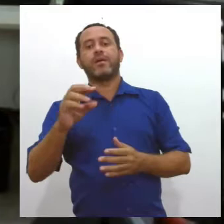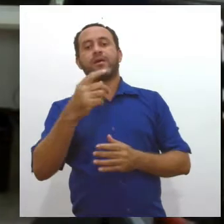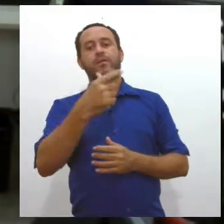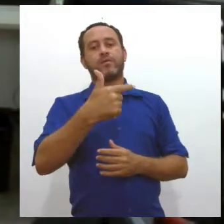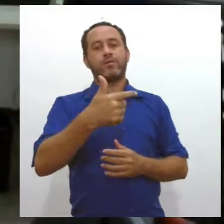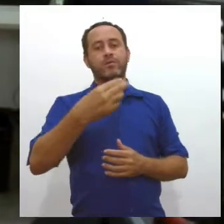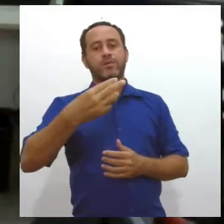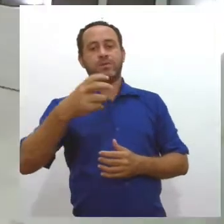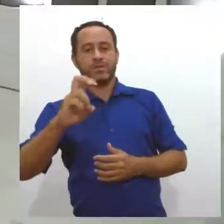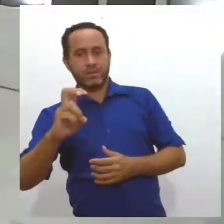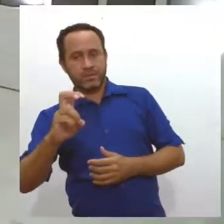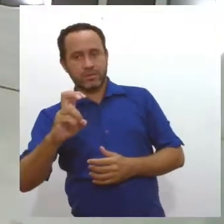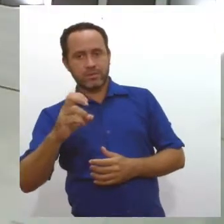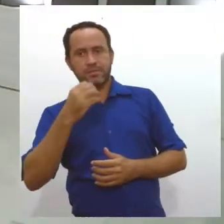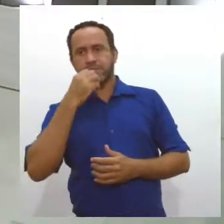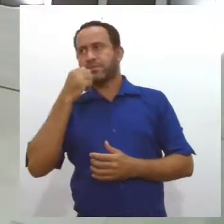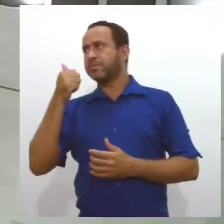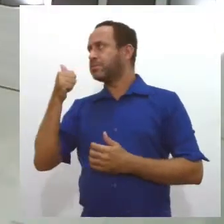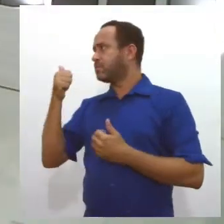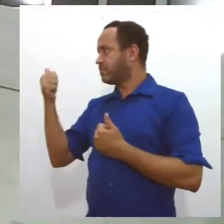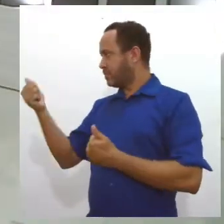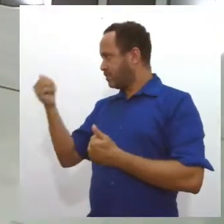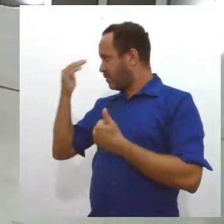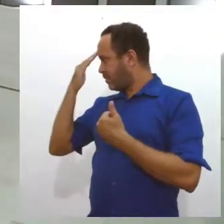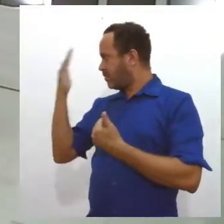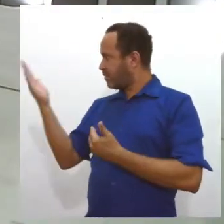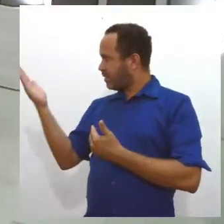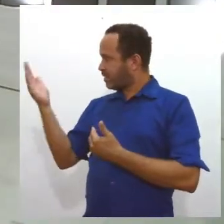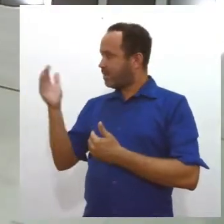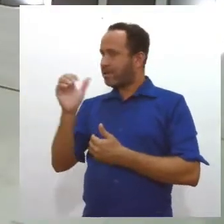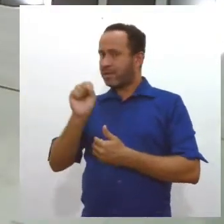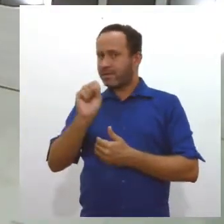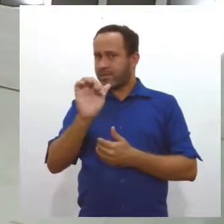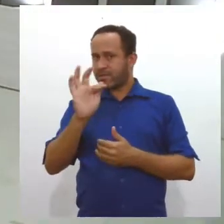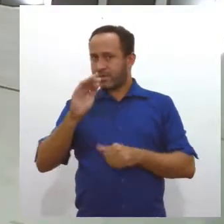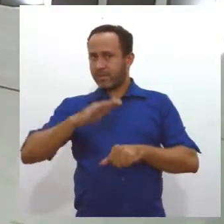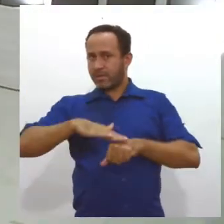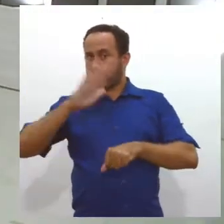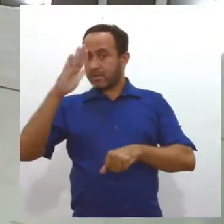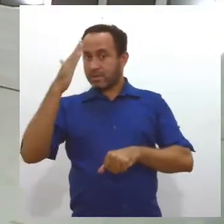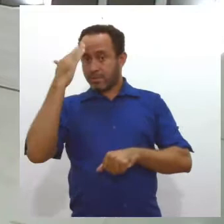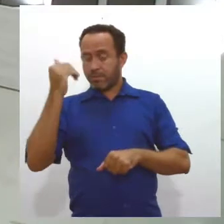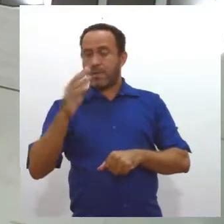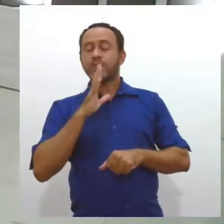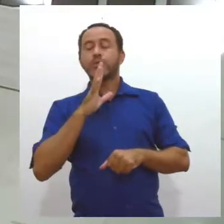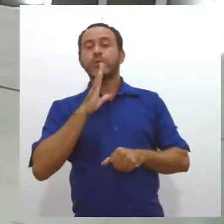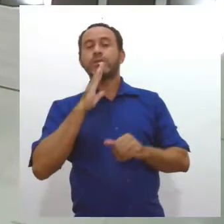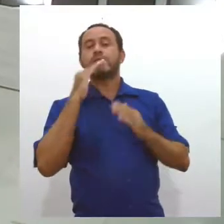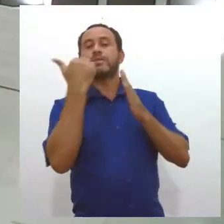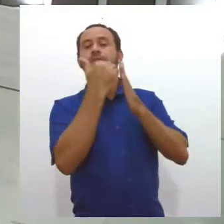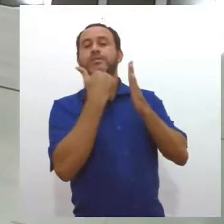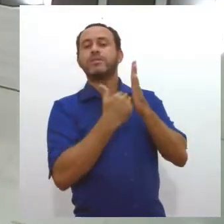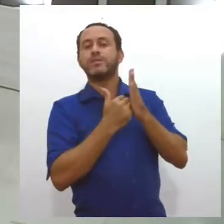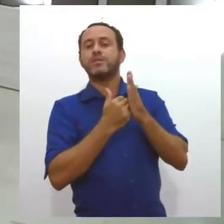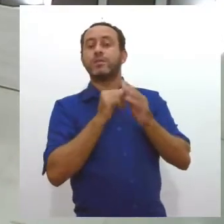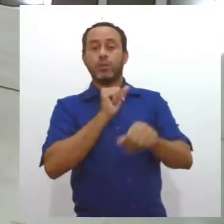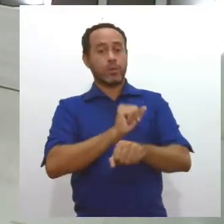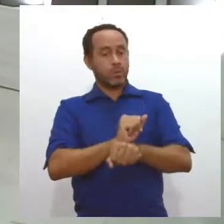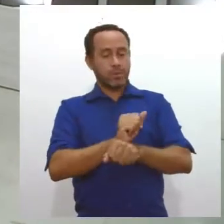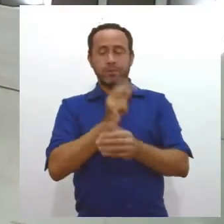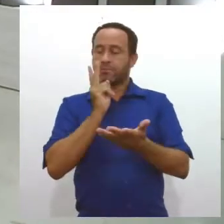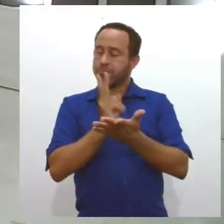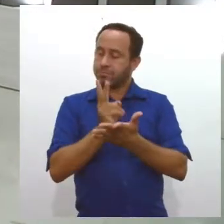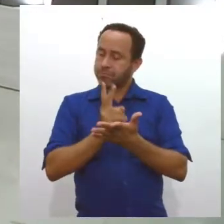Valquíria. Muito bem, obrigada pelas informações. Quem quiser saber mais, a agência de notícias Alésia não para. Tem sempre